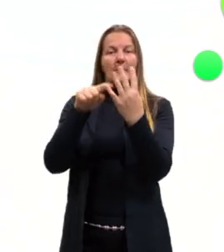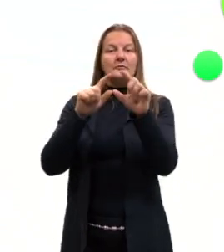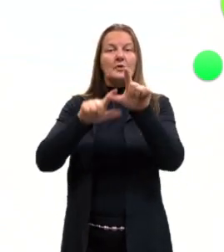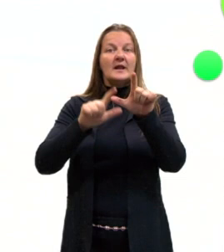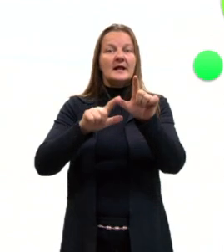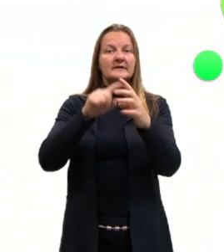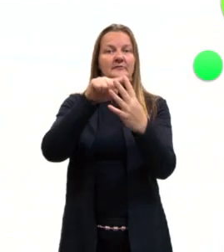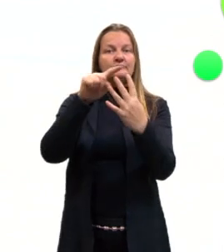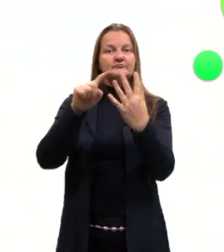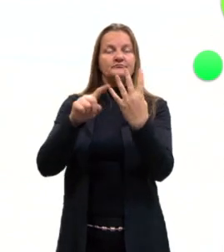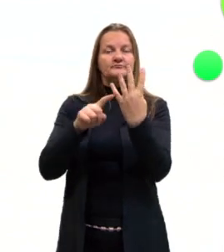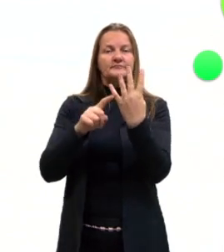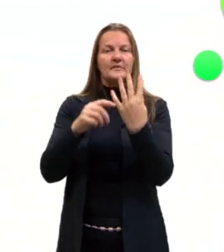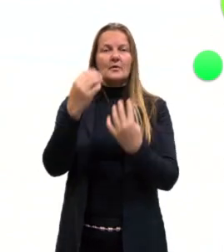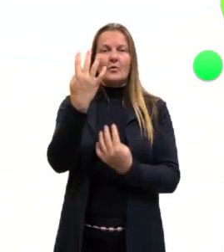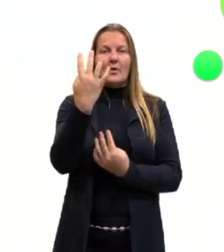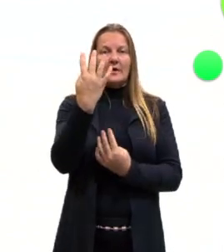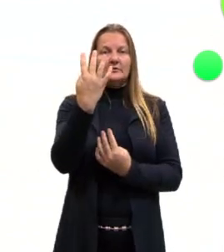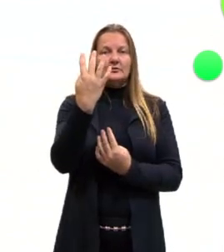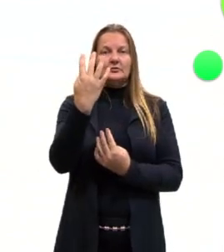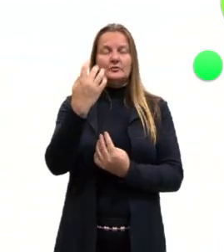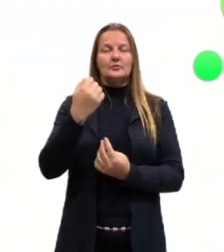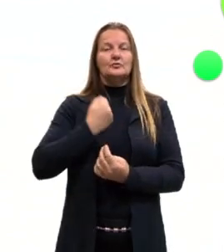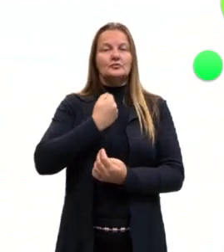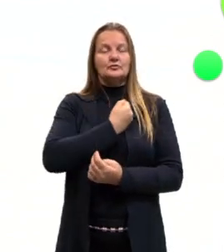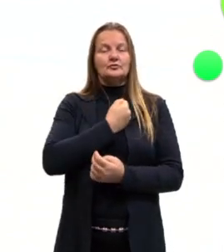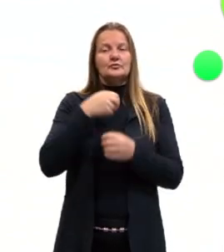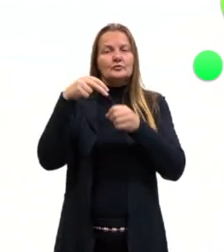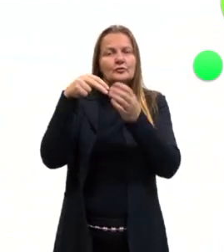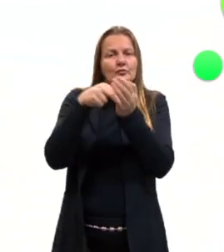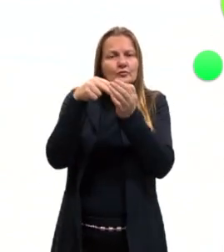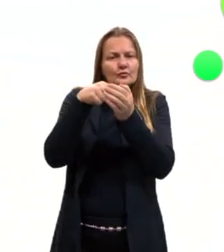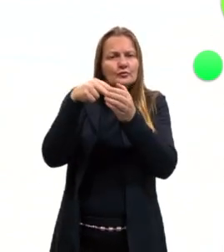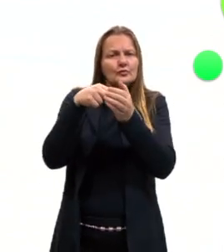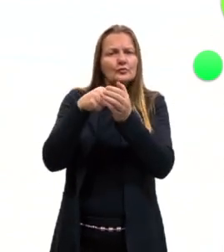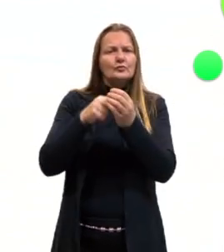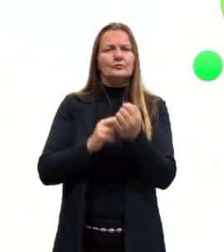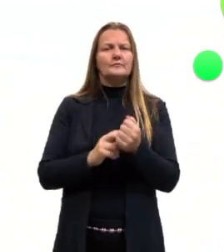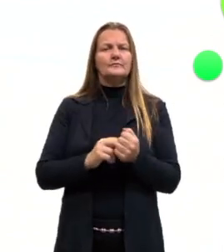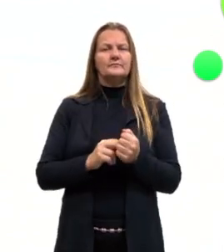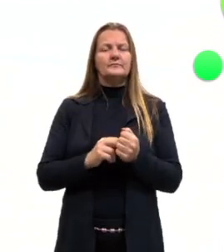correspondem aos quatro nucleotídeos, que são